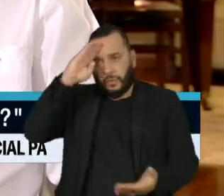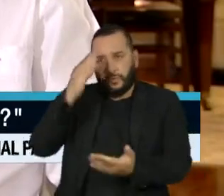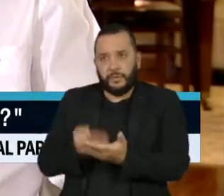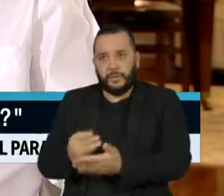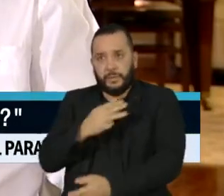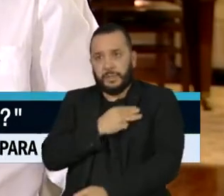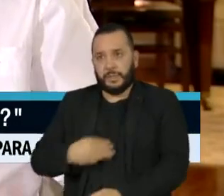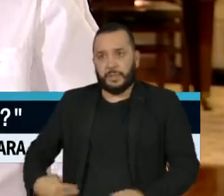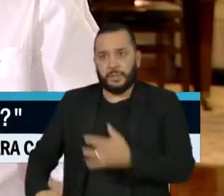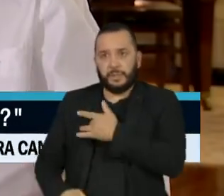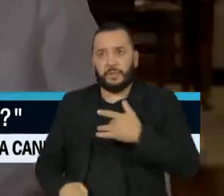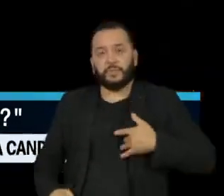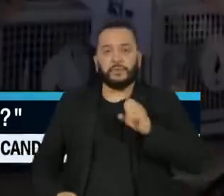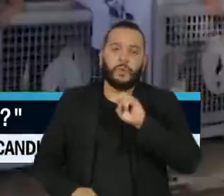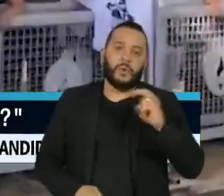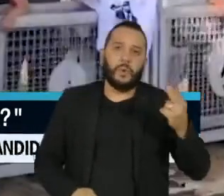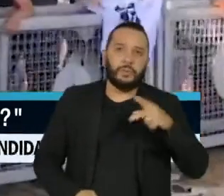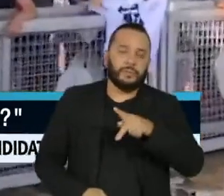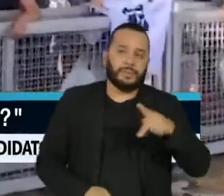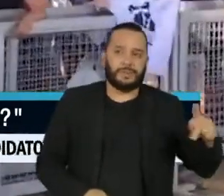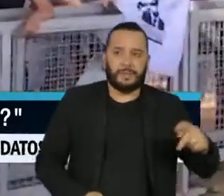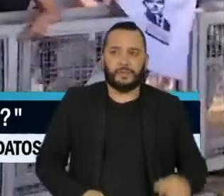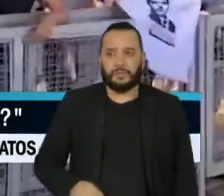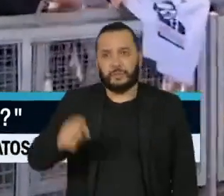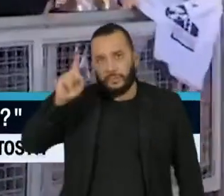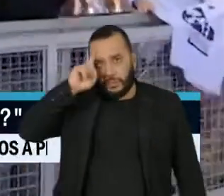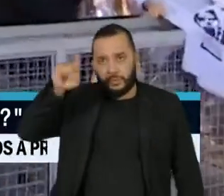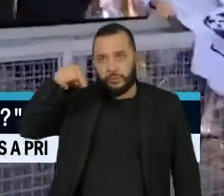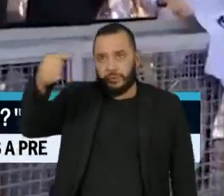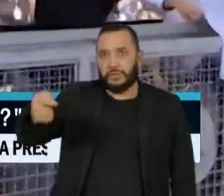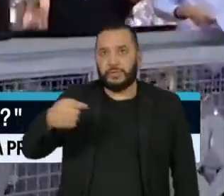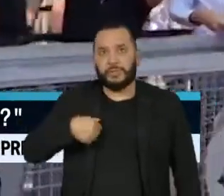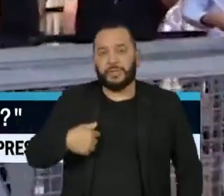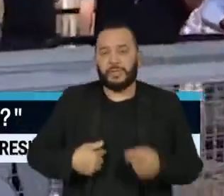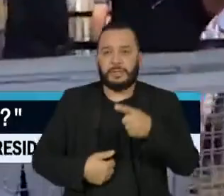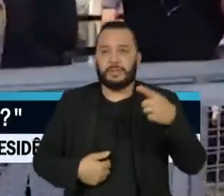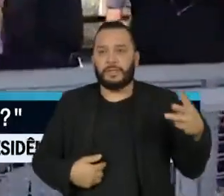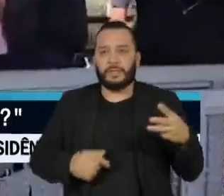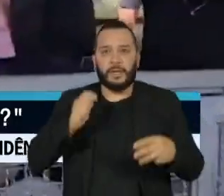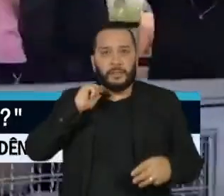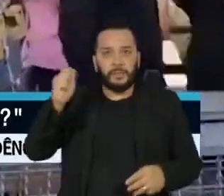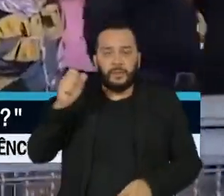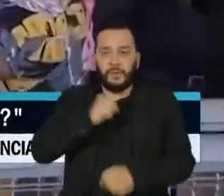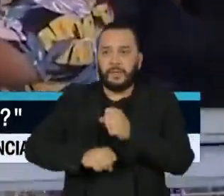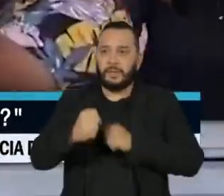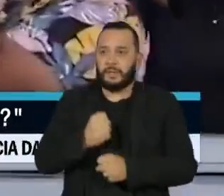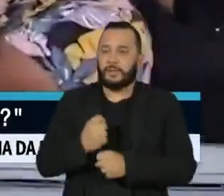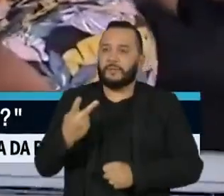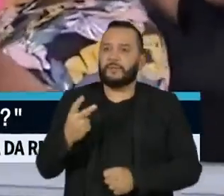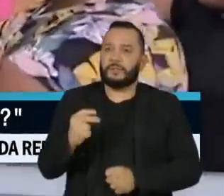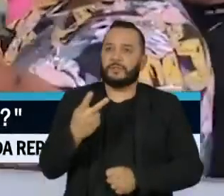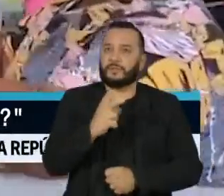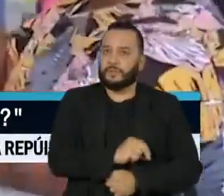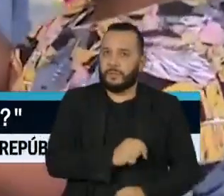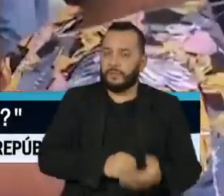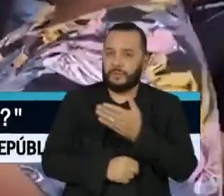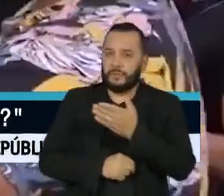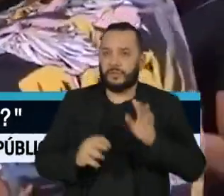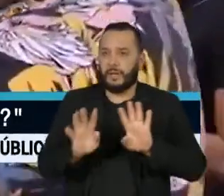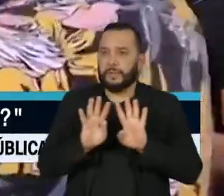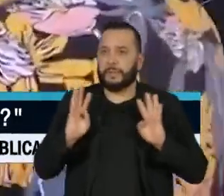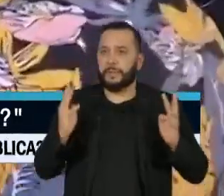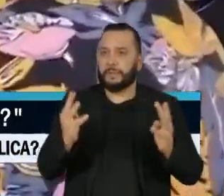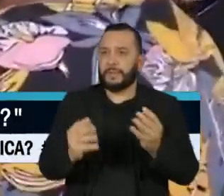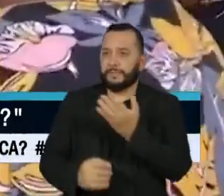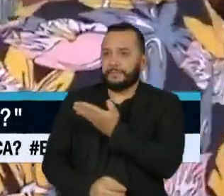Saúde ou no presidente. No dia seguinte, 13 de abril de 2020, no cercadinho do Palácio da Alvorada,